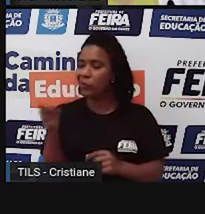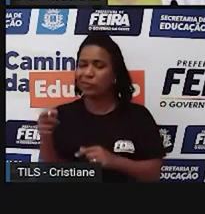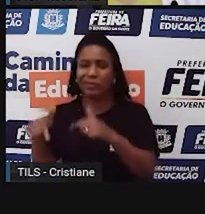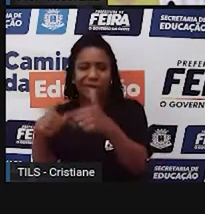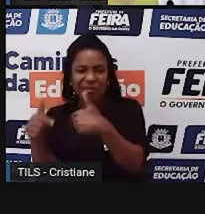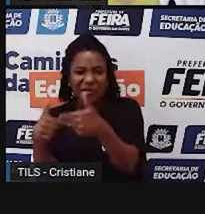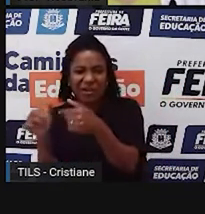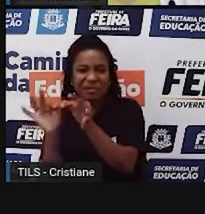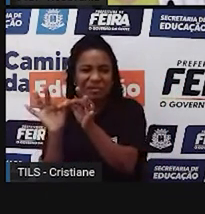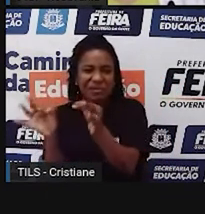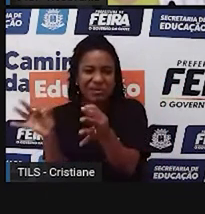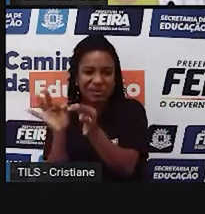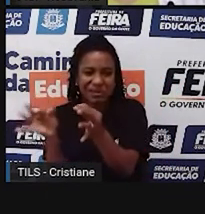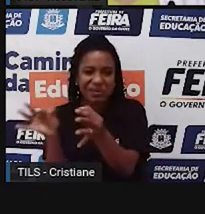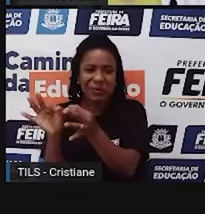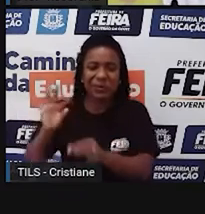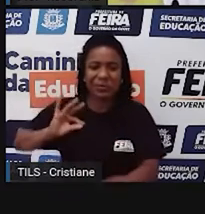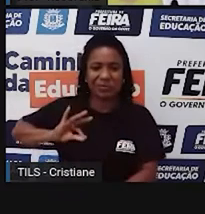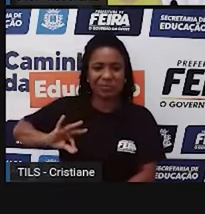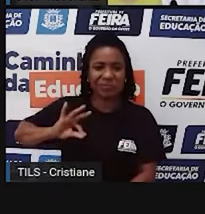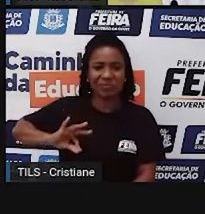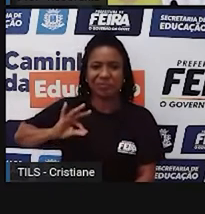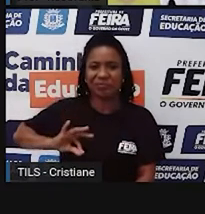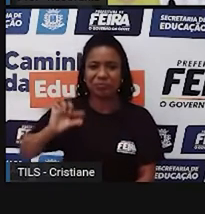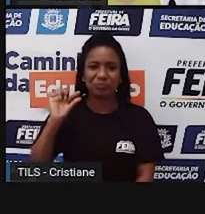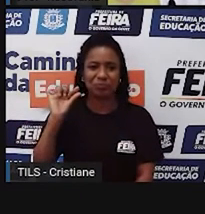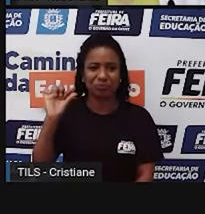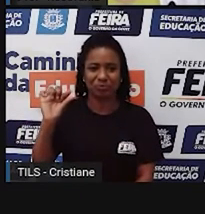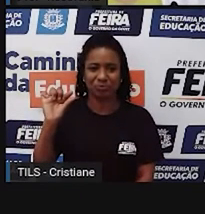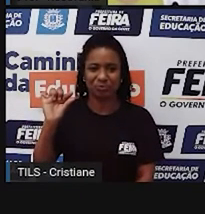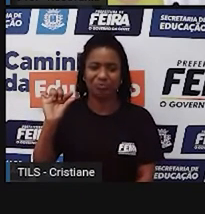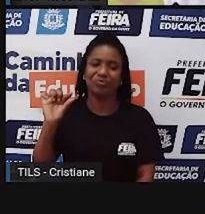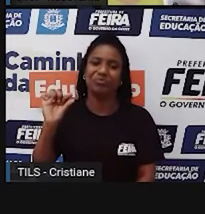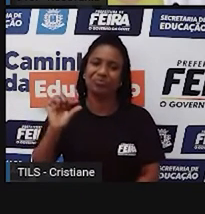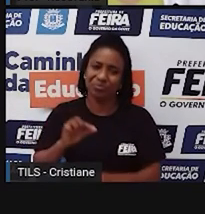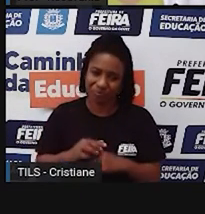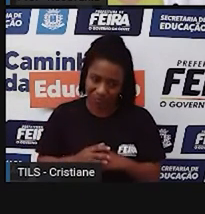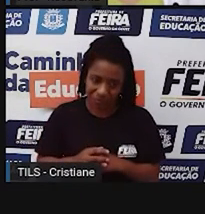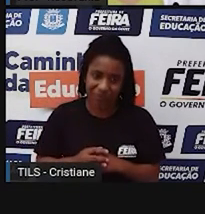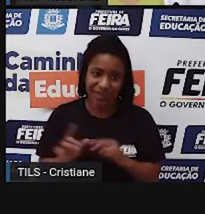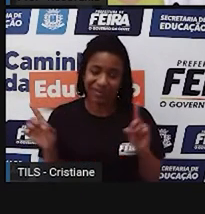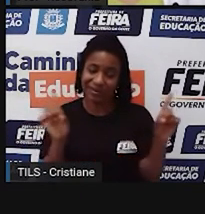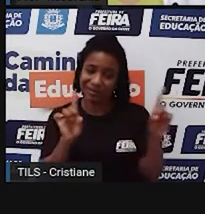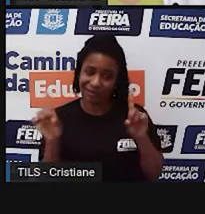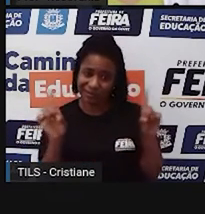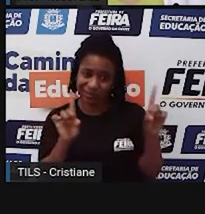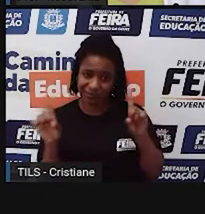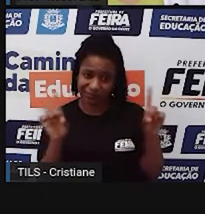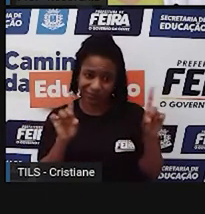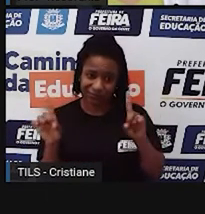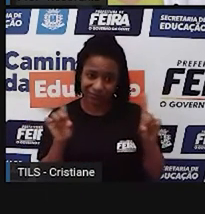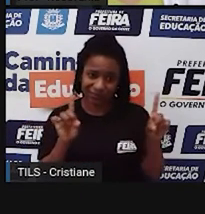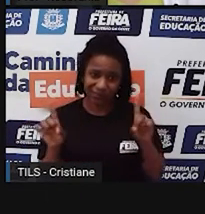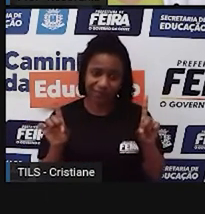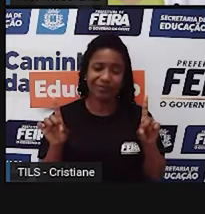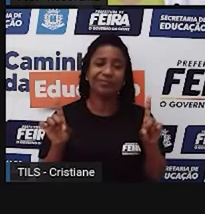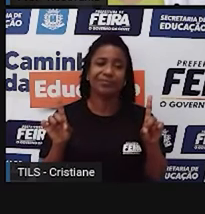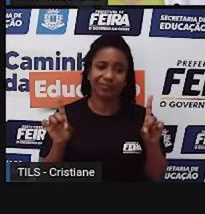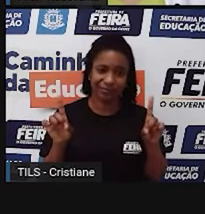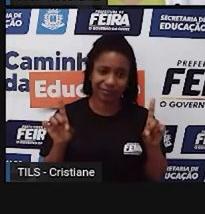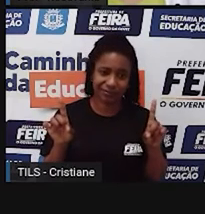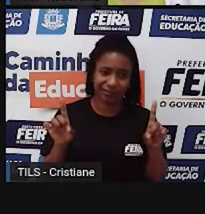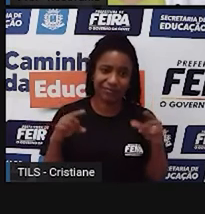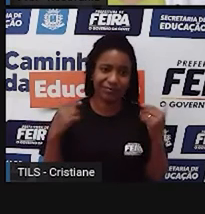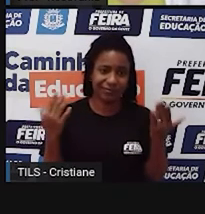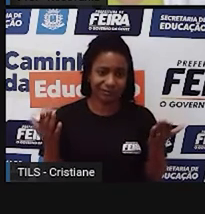bem, digamos assim, beirando o mínimo, e aí você tem que escolher ou entre, digamos assim, coisas do